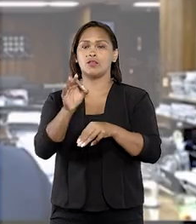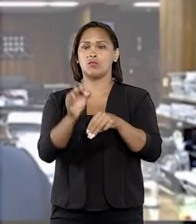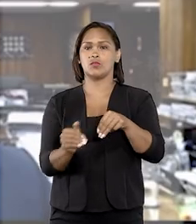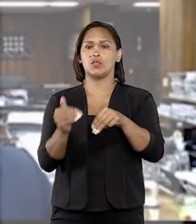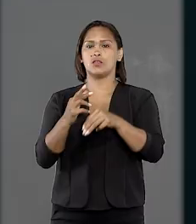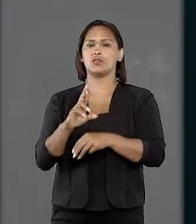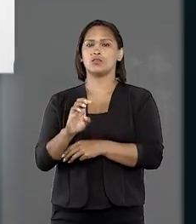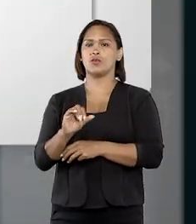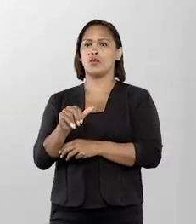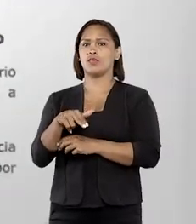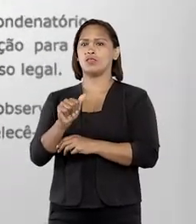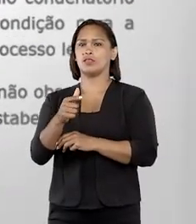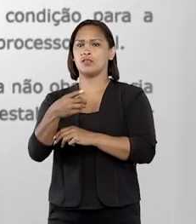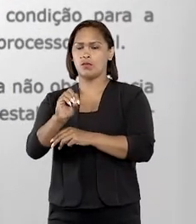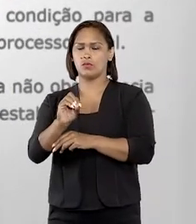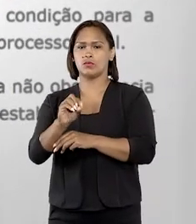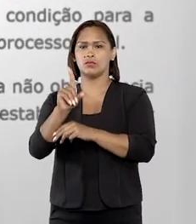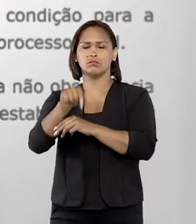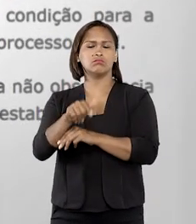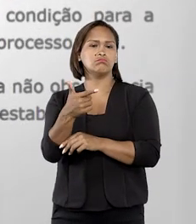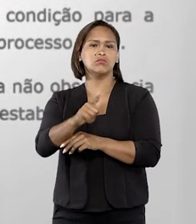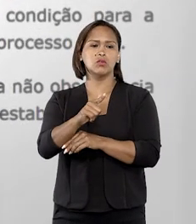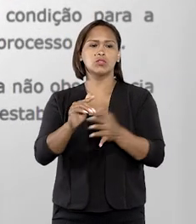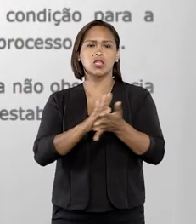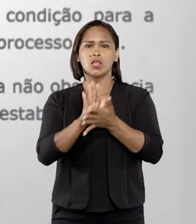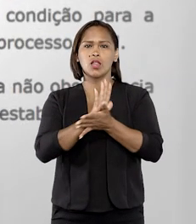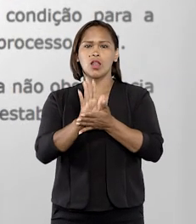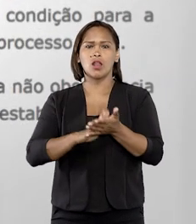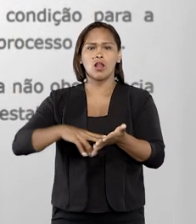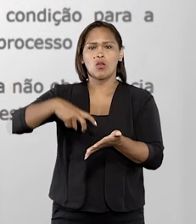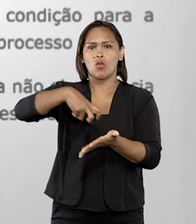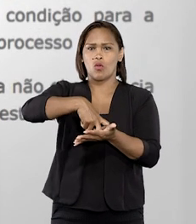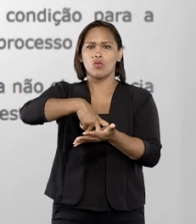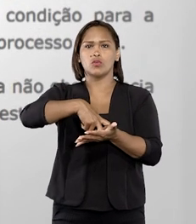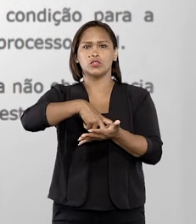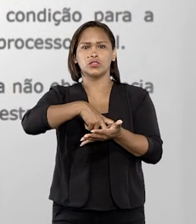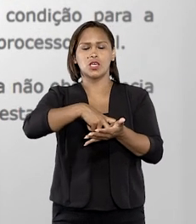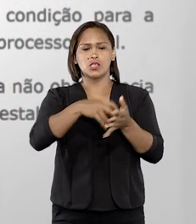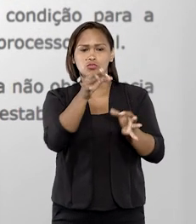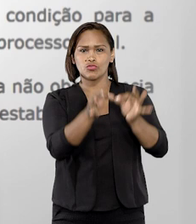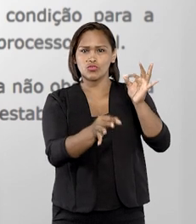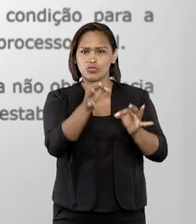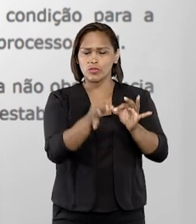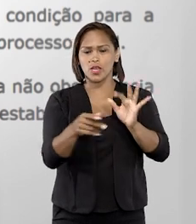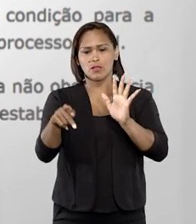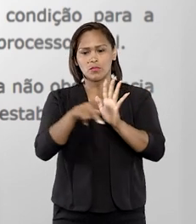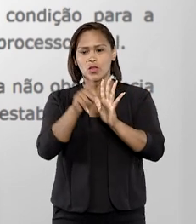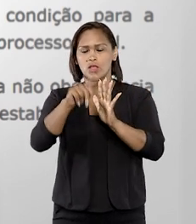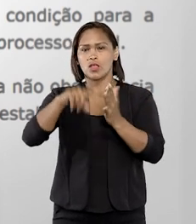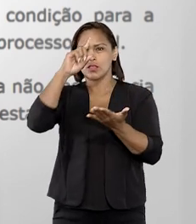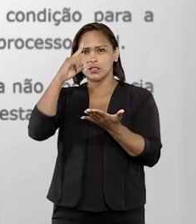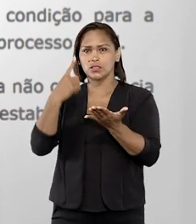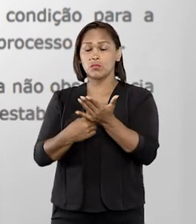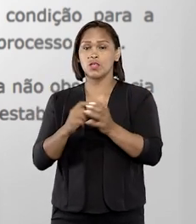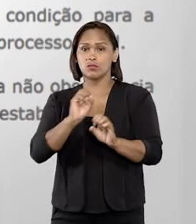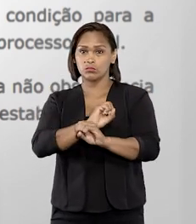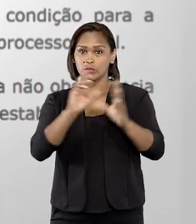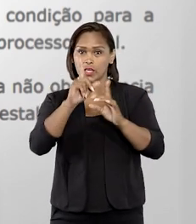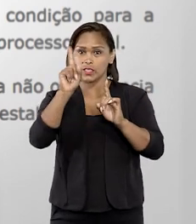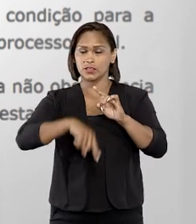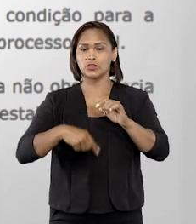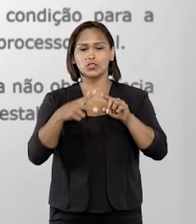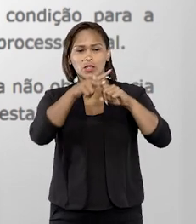relator, ministro Reinaldo Soares da Fonseca, não havendo na sentença condenatória transitada em julgado determinação